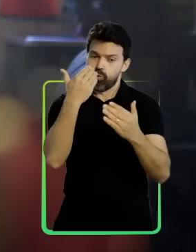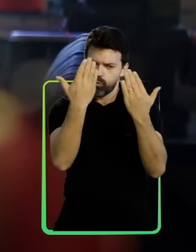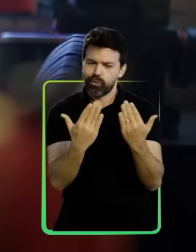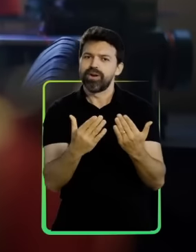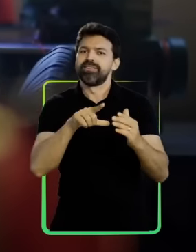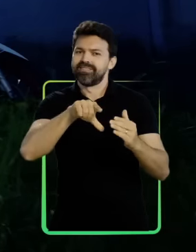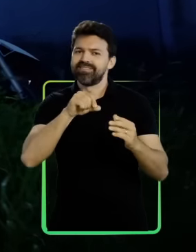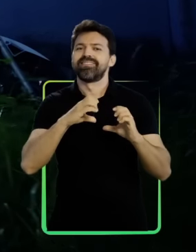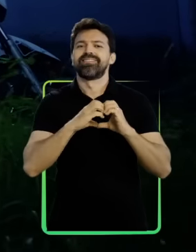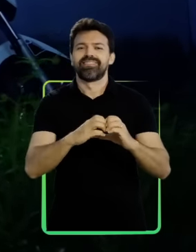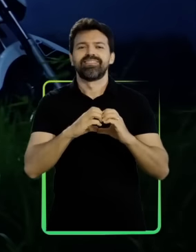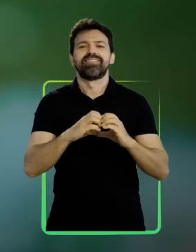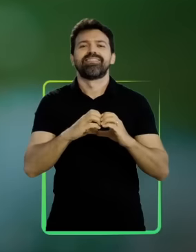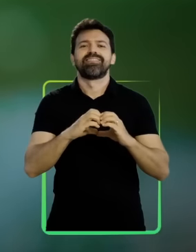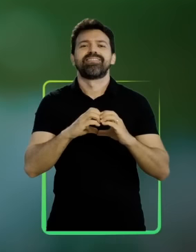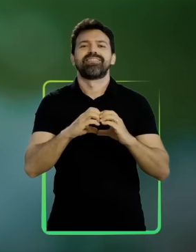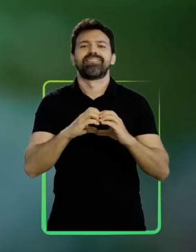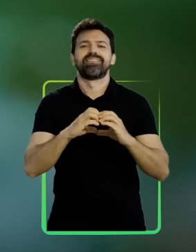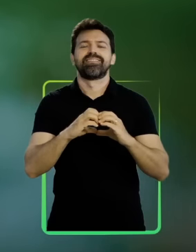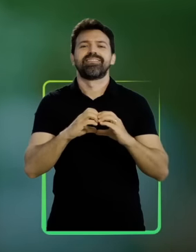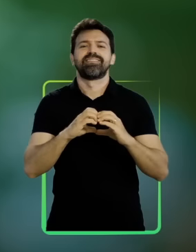compara que é Tereza.